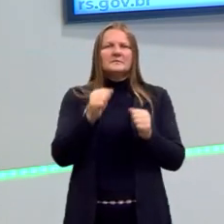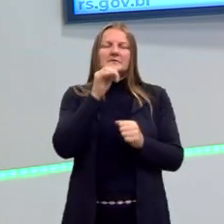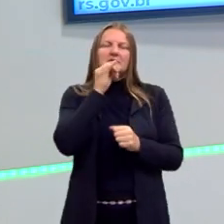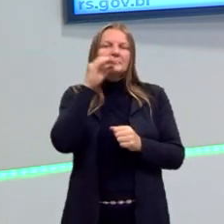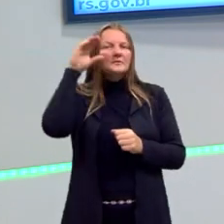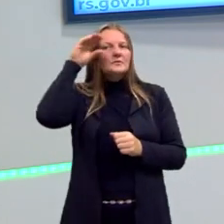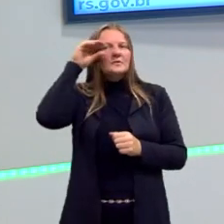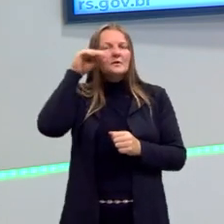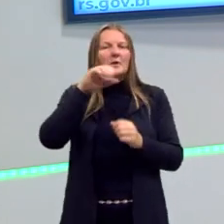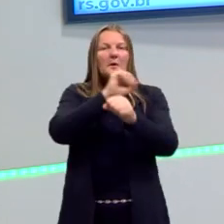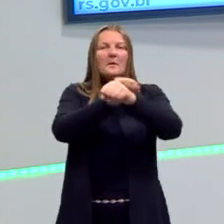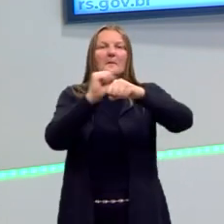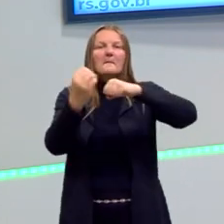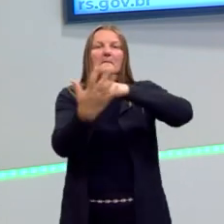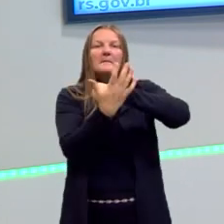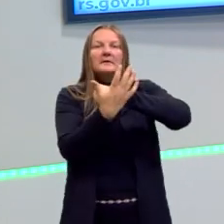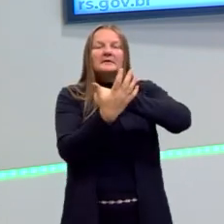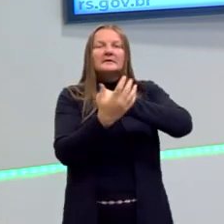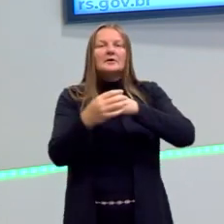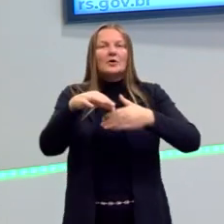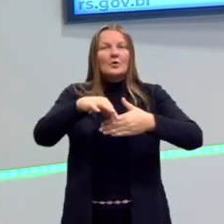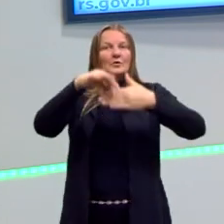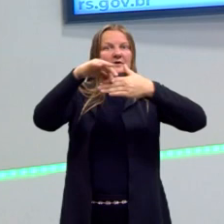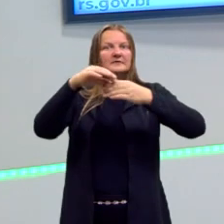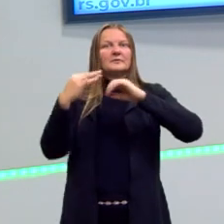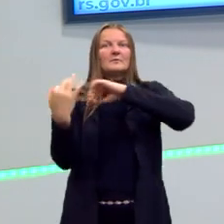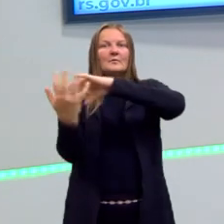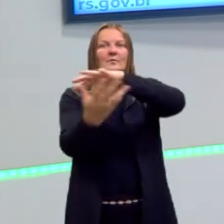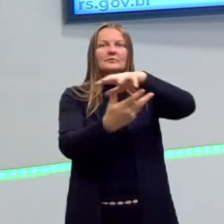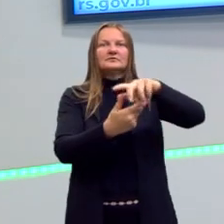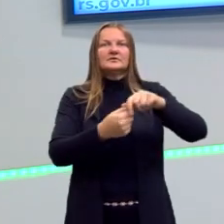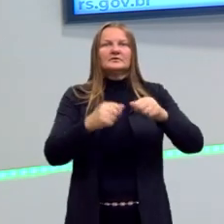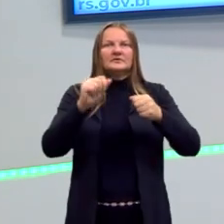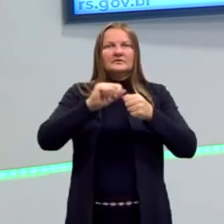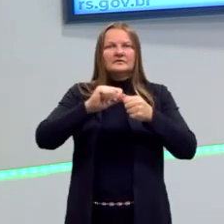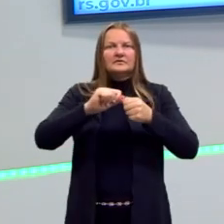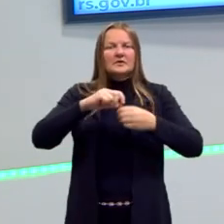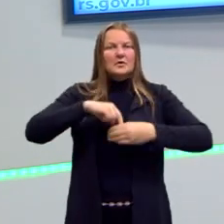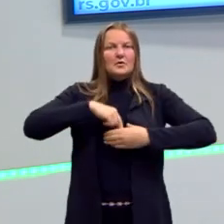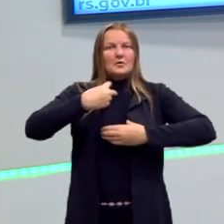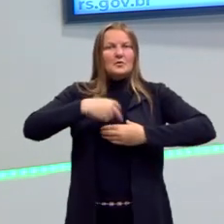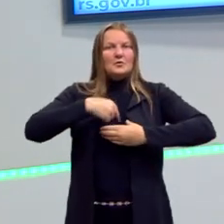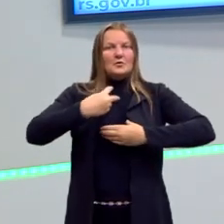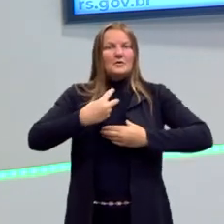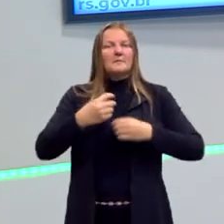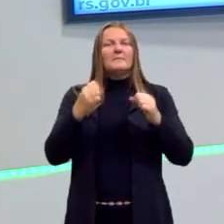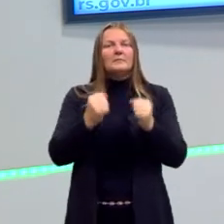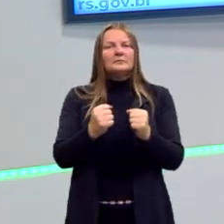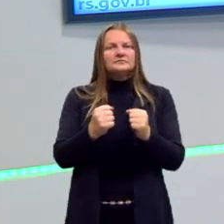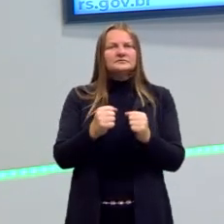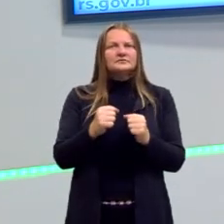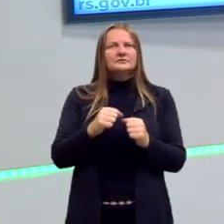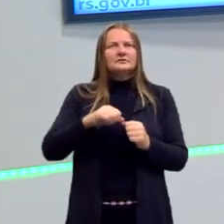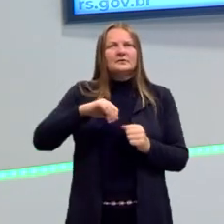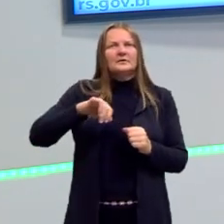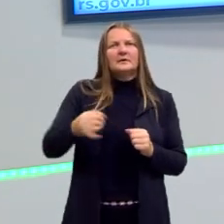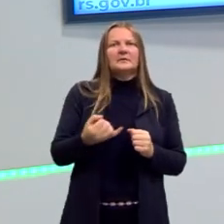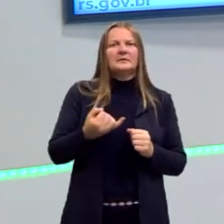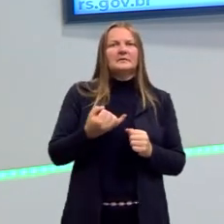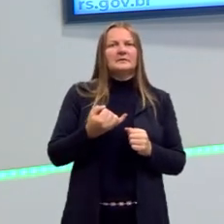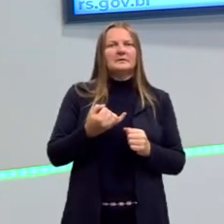com a pandemia, os líderes mundiais, se tivessem virtudes, poderiam ter se, digamos assim,